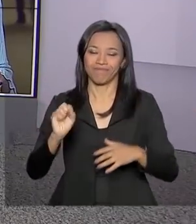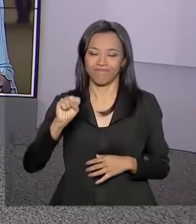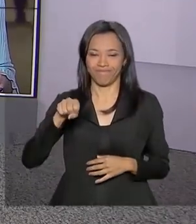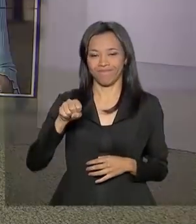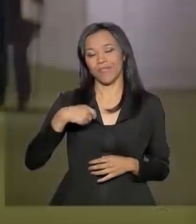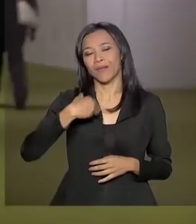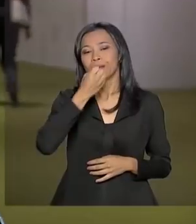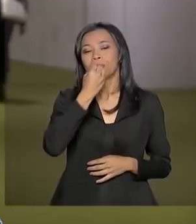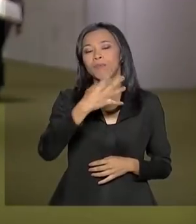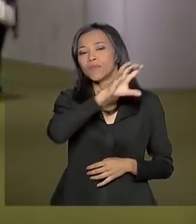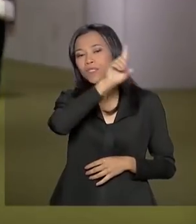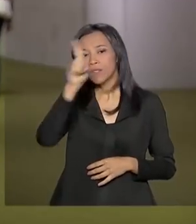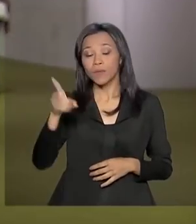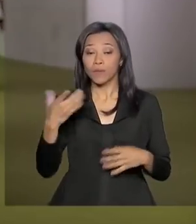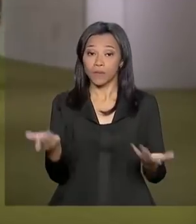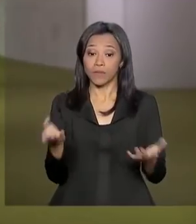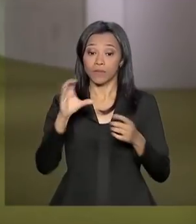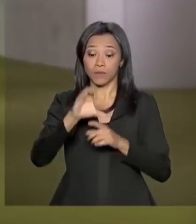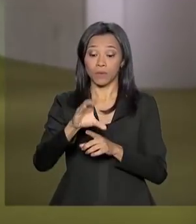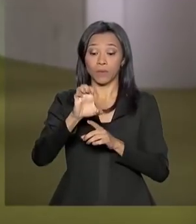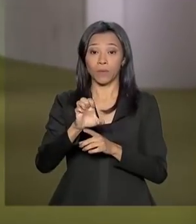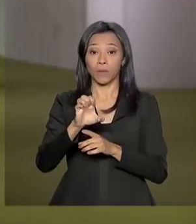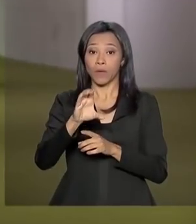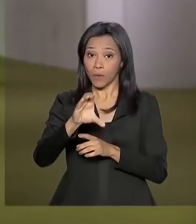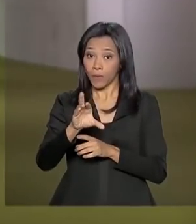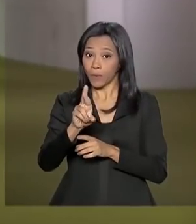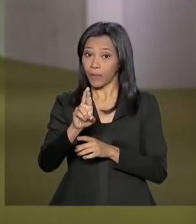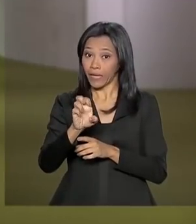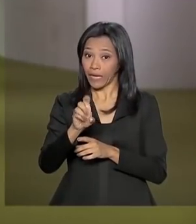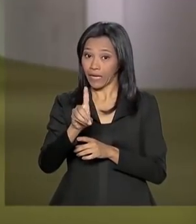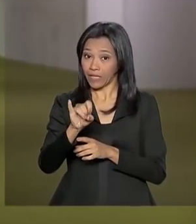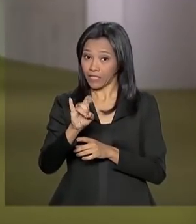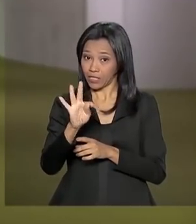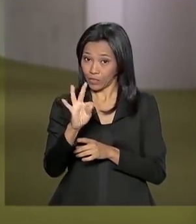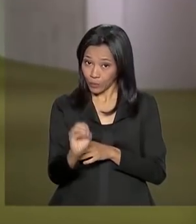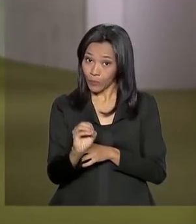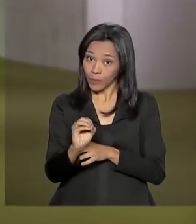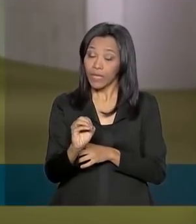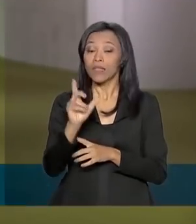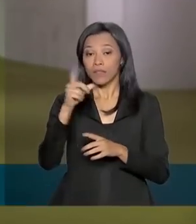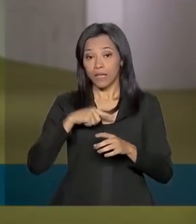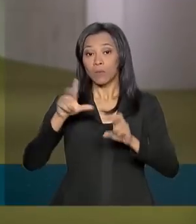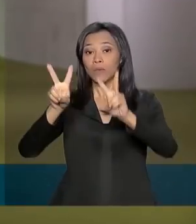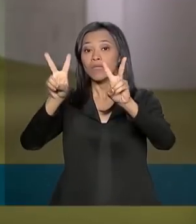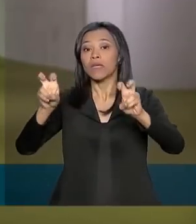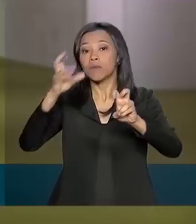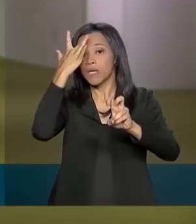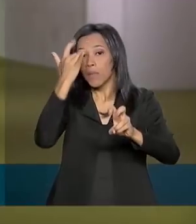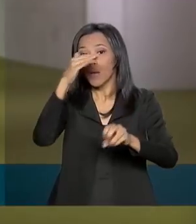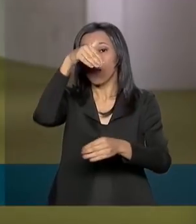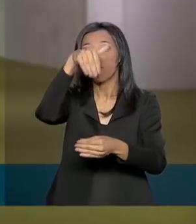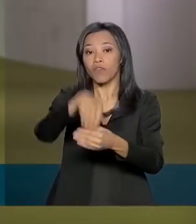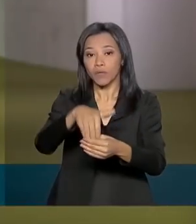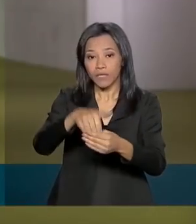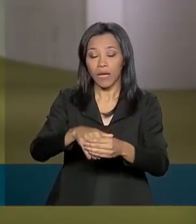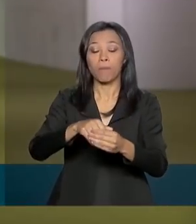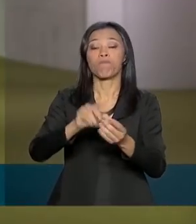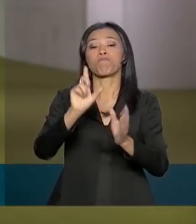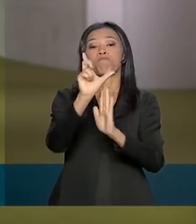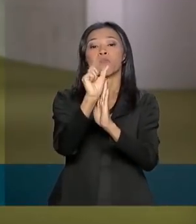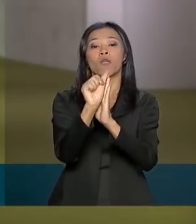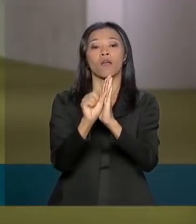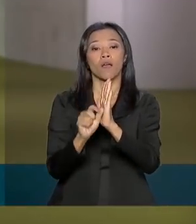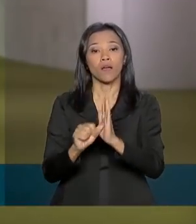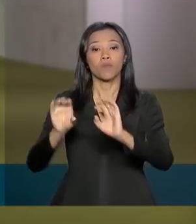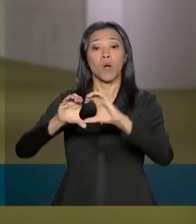a você e a todos. Olha, o crédito extra está na pauta de amanhã para ser votado primeiro na Comissão Mixta de Orçamento e depois numa sessão